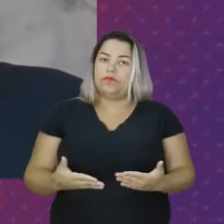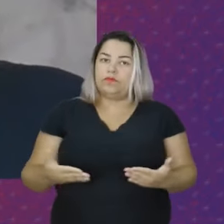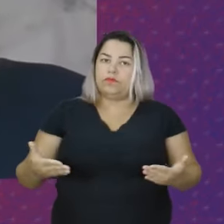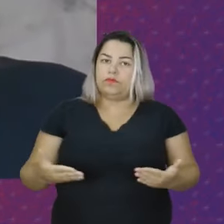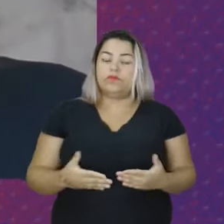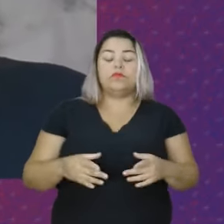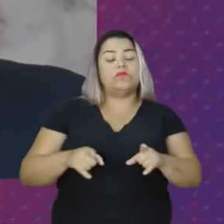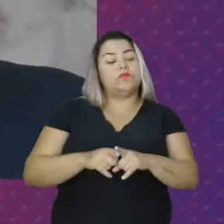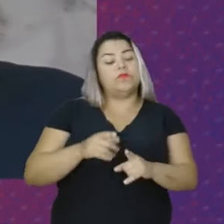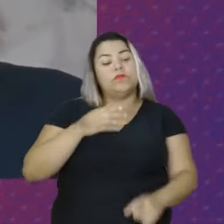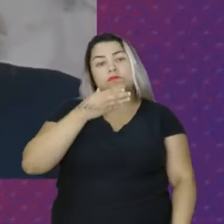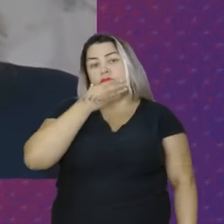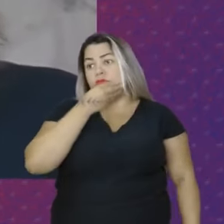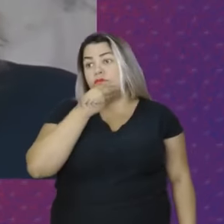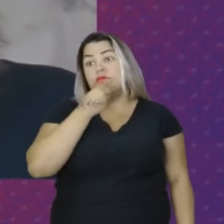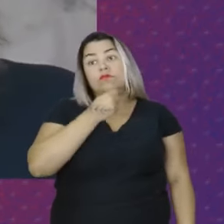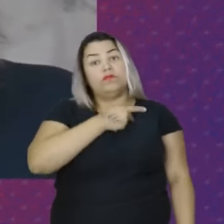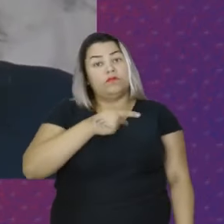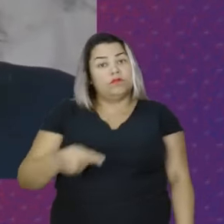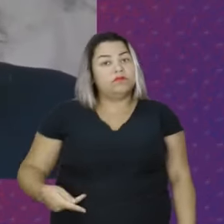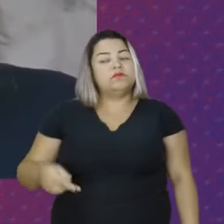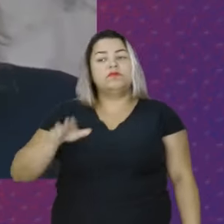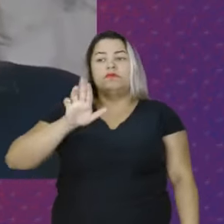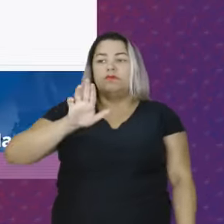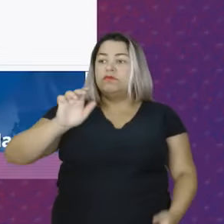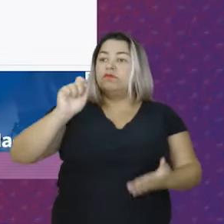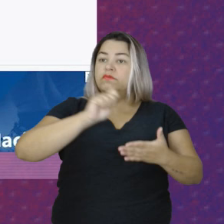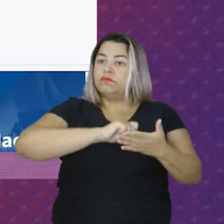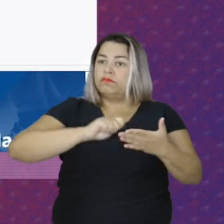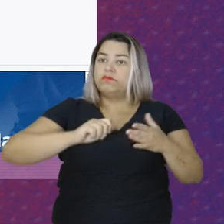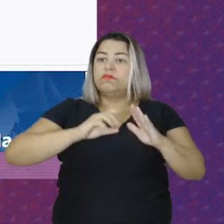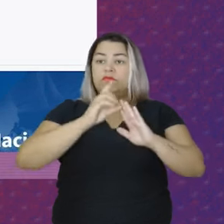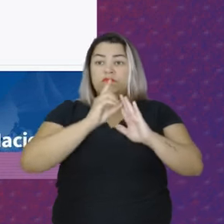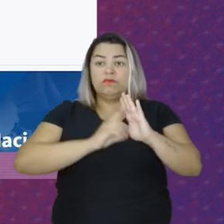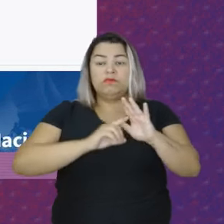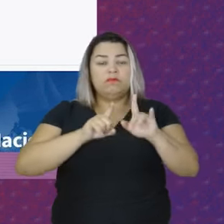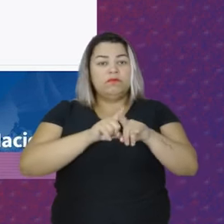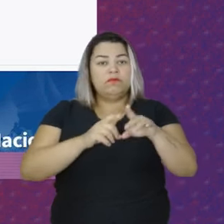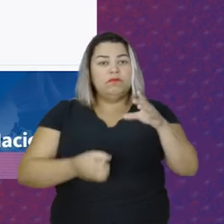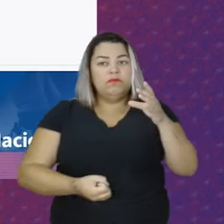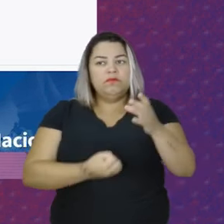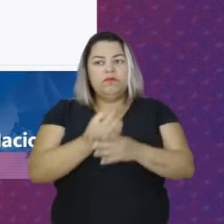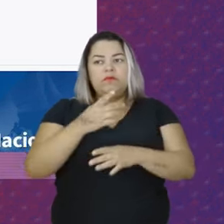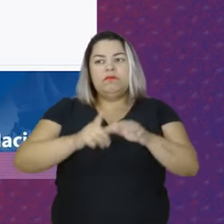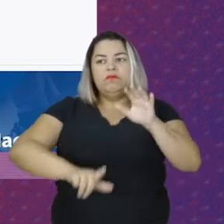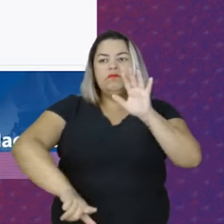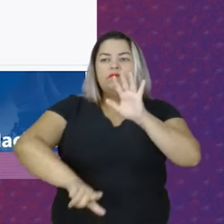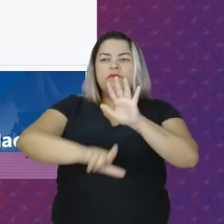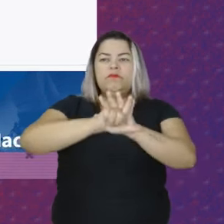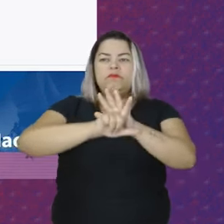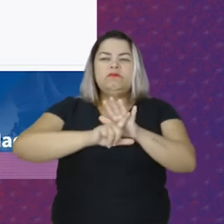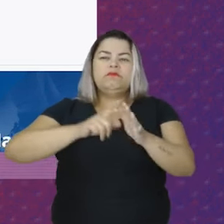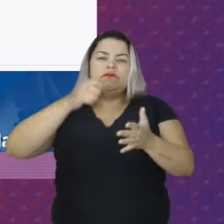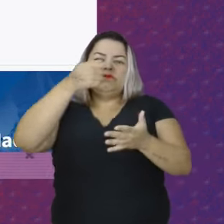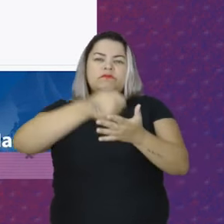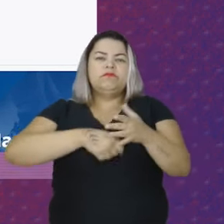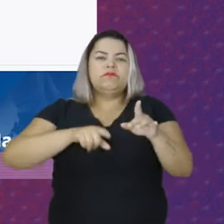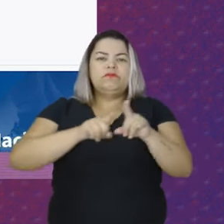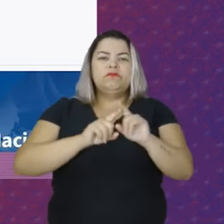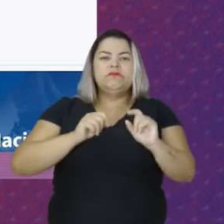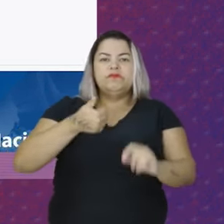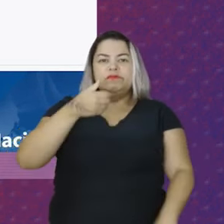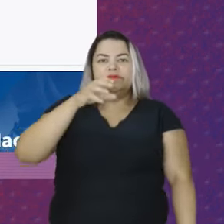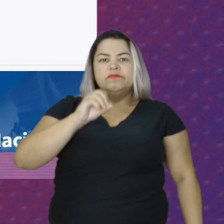o presidente Lula assinou o decreto que cria a legislação De garantir no mínimo